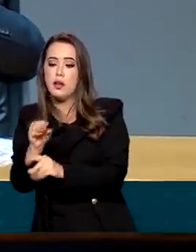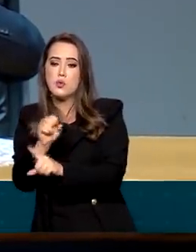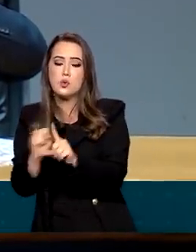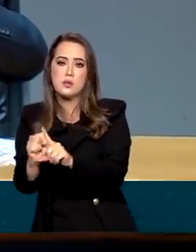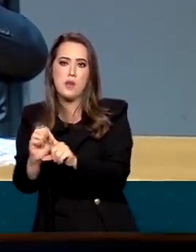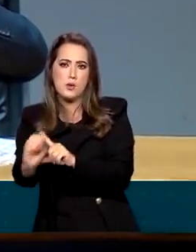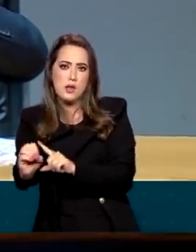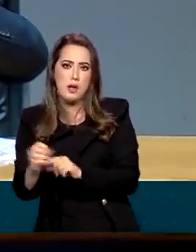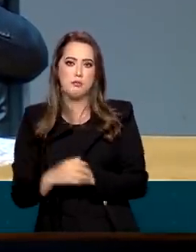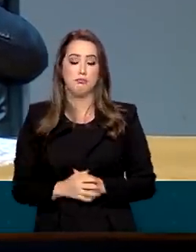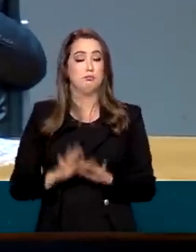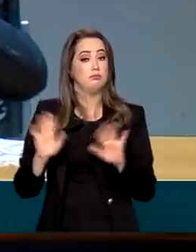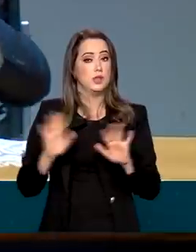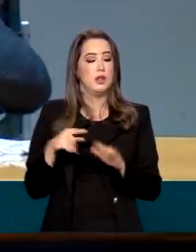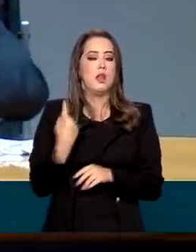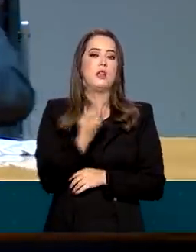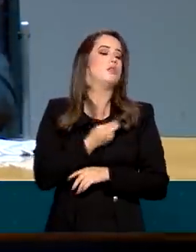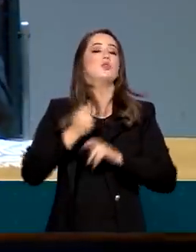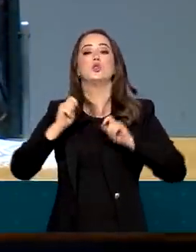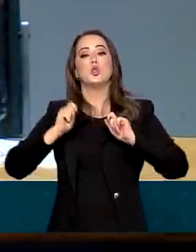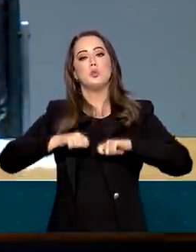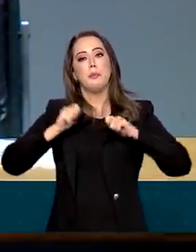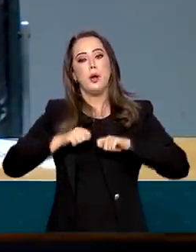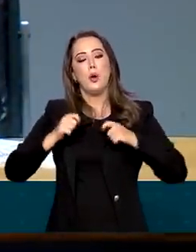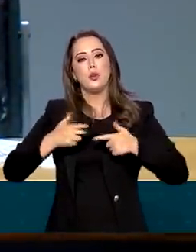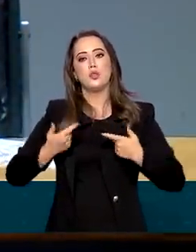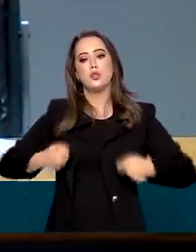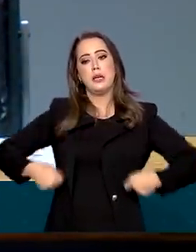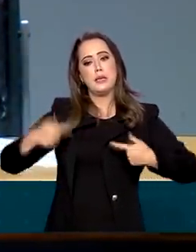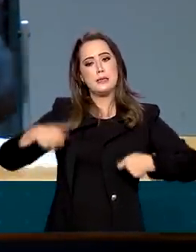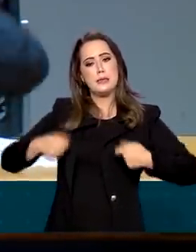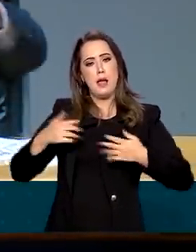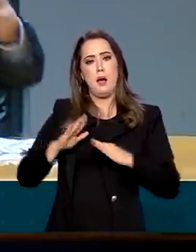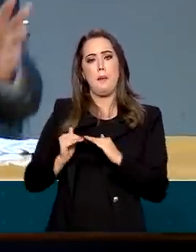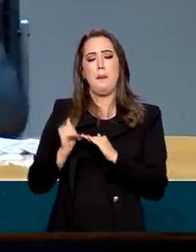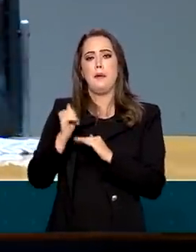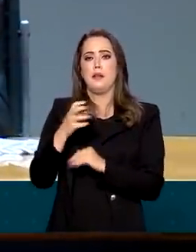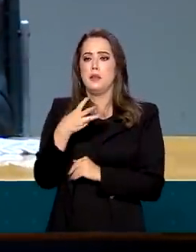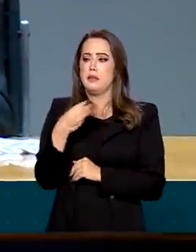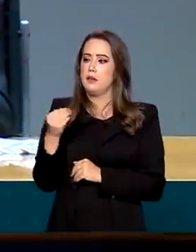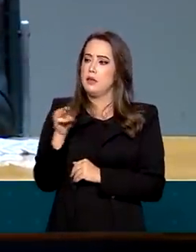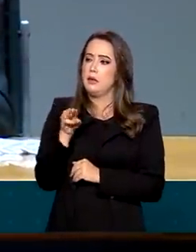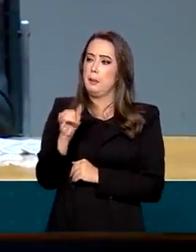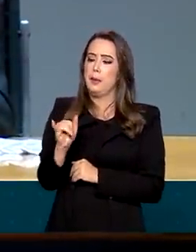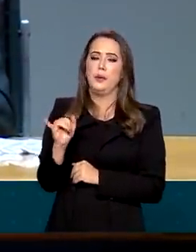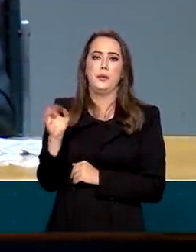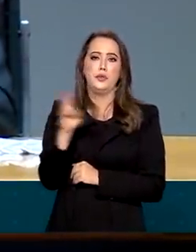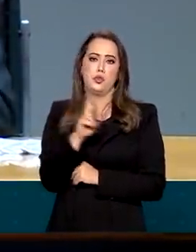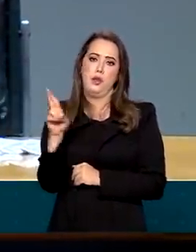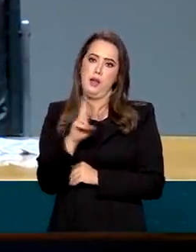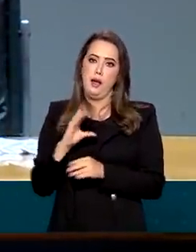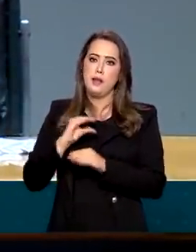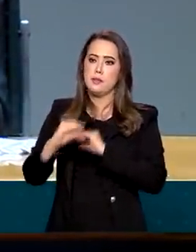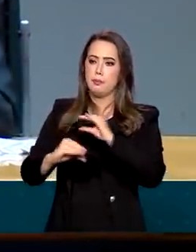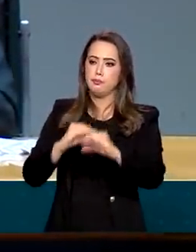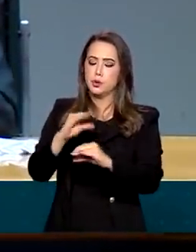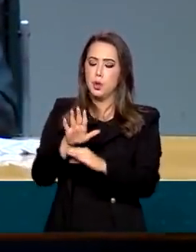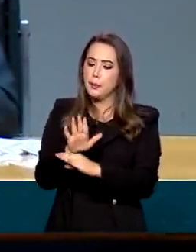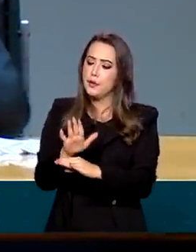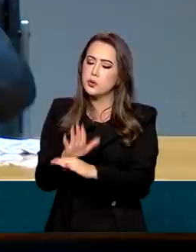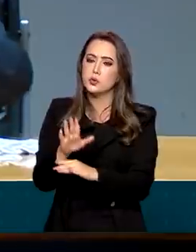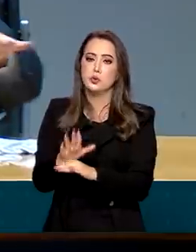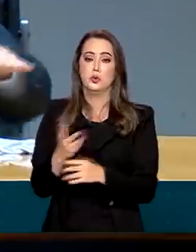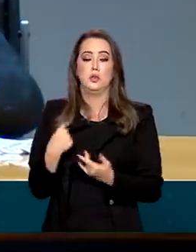deixa gastar um pouco mais, e aí eu falava, um pouco mais de 30 bilhões para atender tudo isso, também se for o caso,